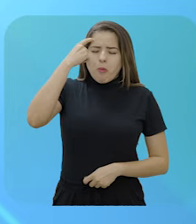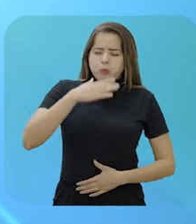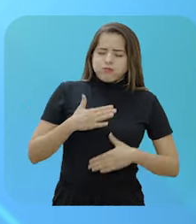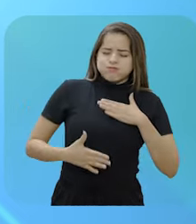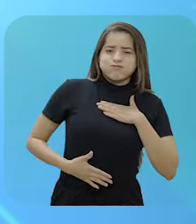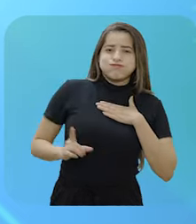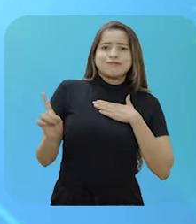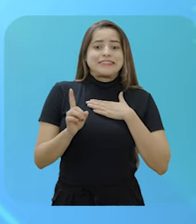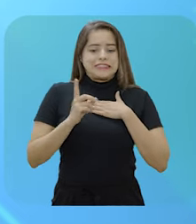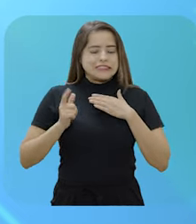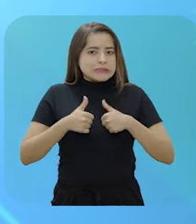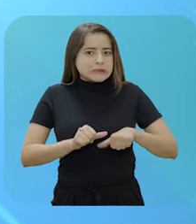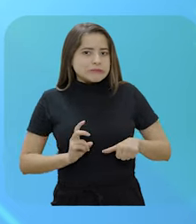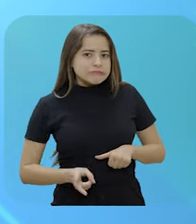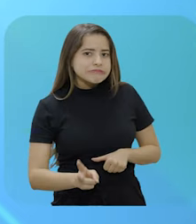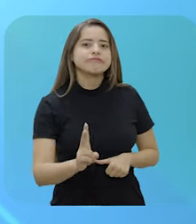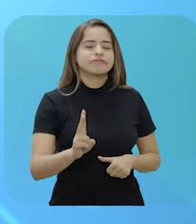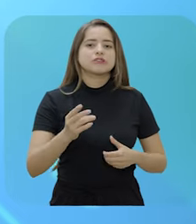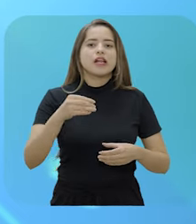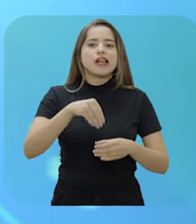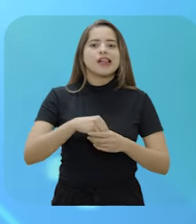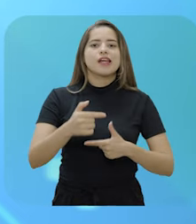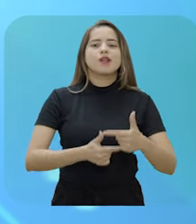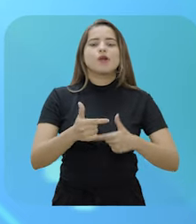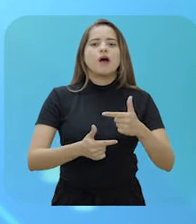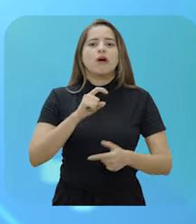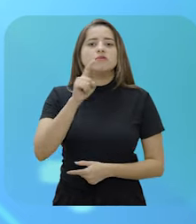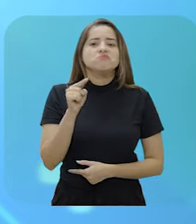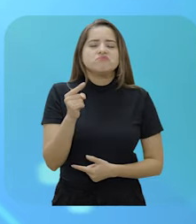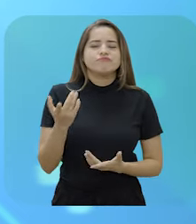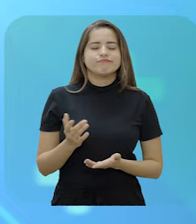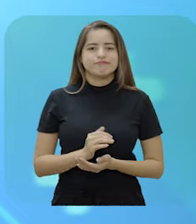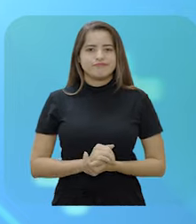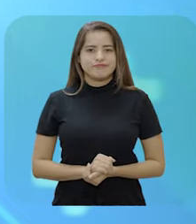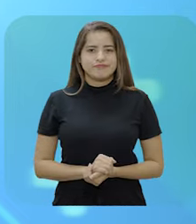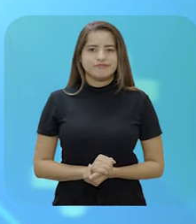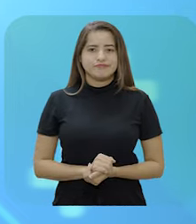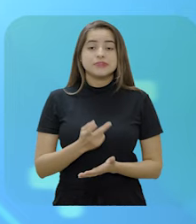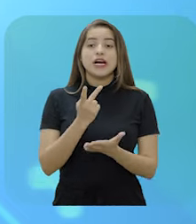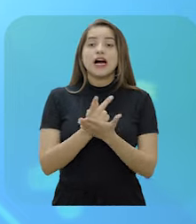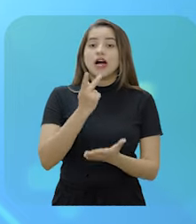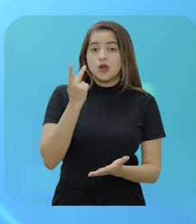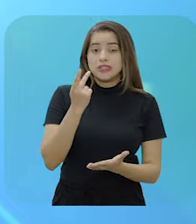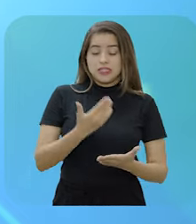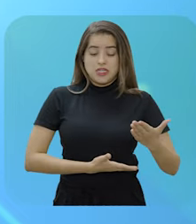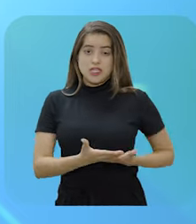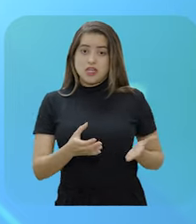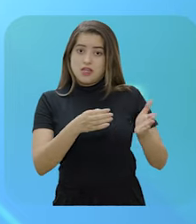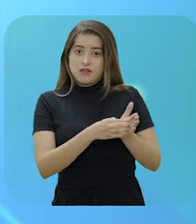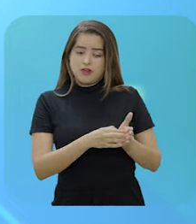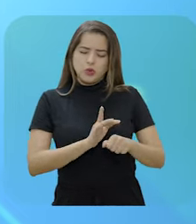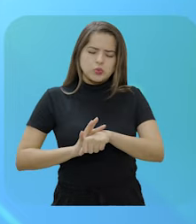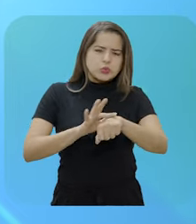Aquela que ocorre quando o servidor ou servidora for acometido de uma doença que o incapacite